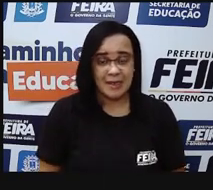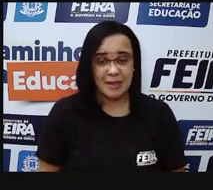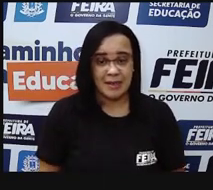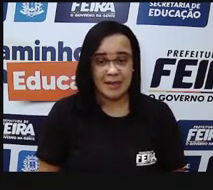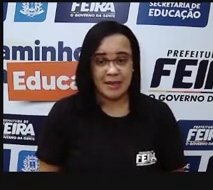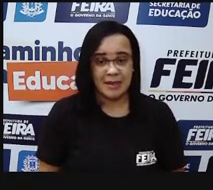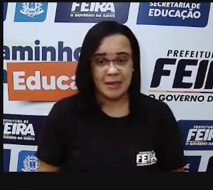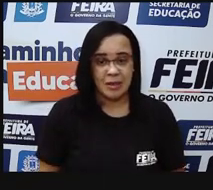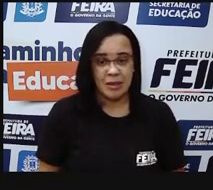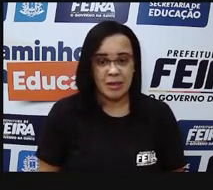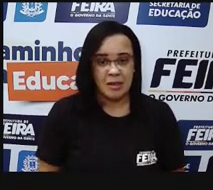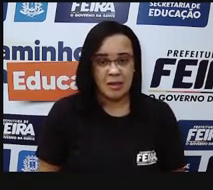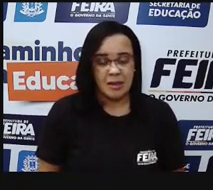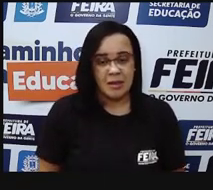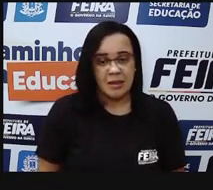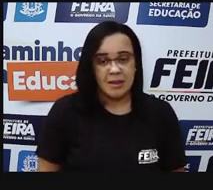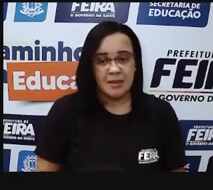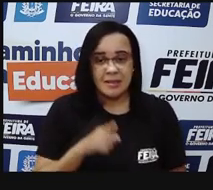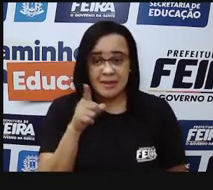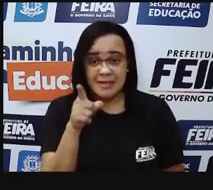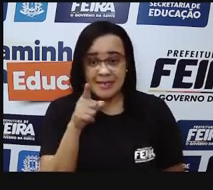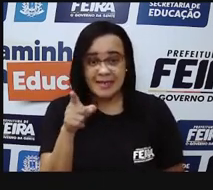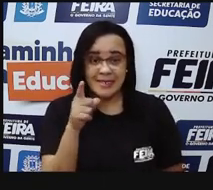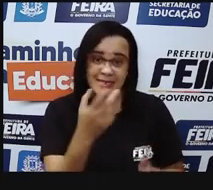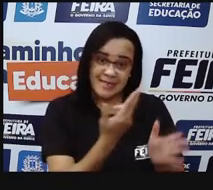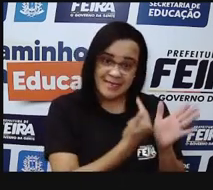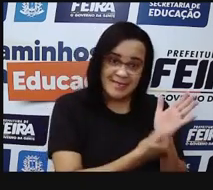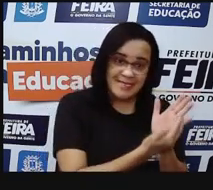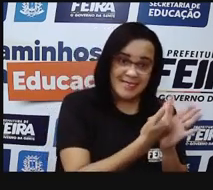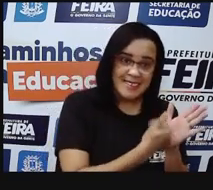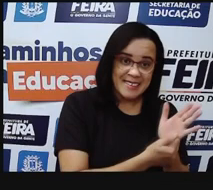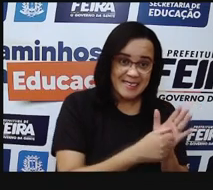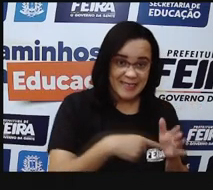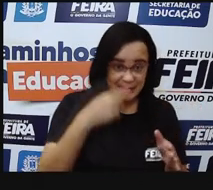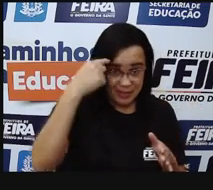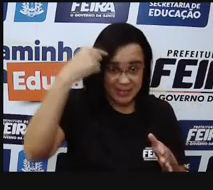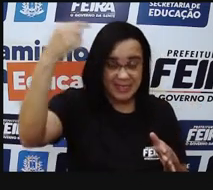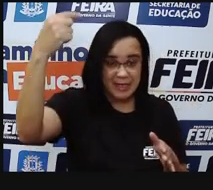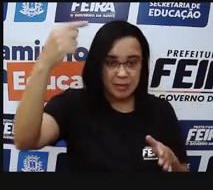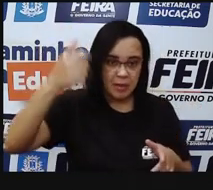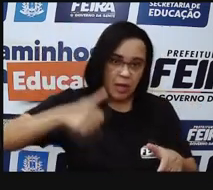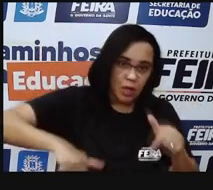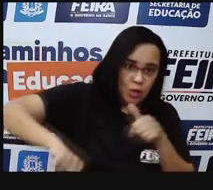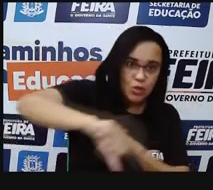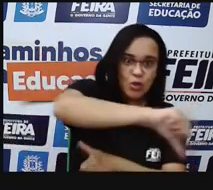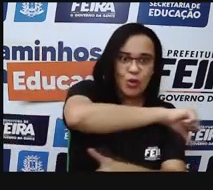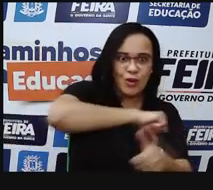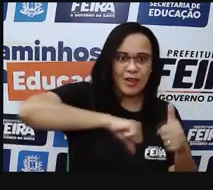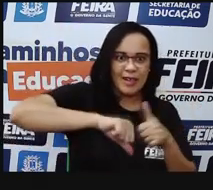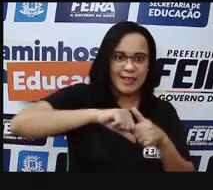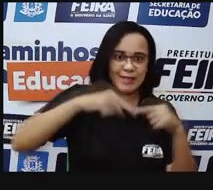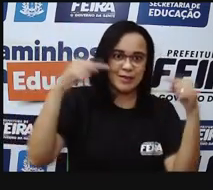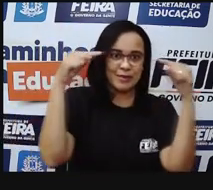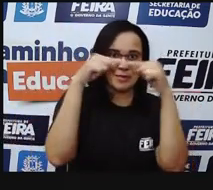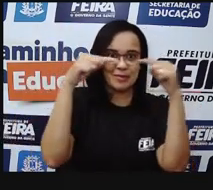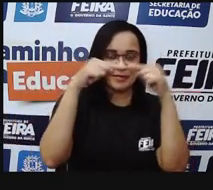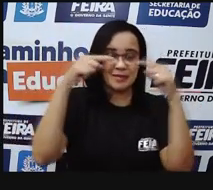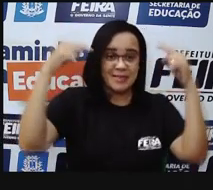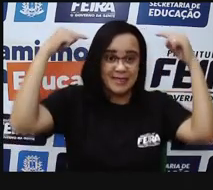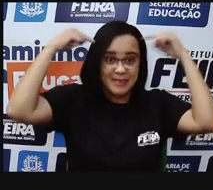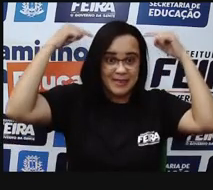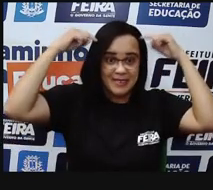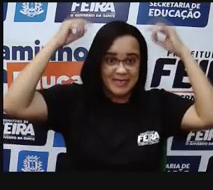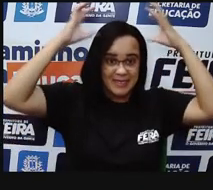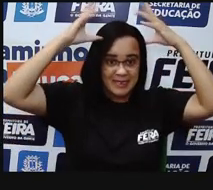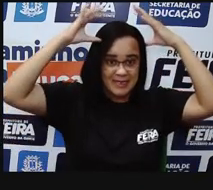formada aqui, ela vai ser levada para o nosso cérebro. E o nosso cérebro é ele quem desvira, vamos dizer